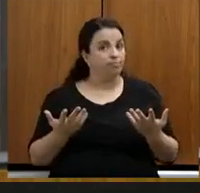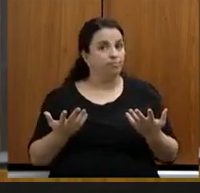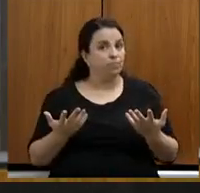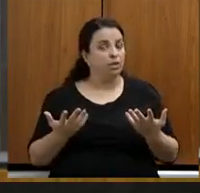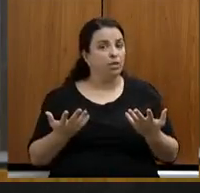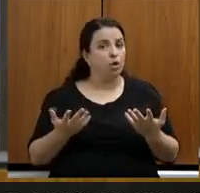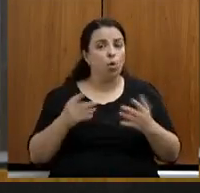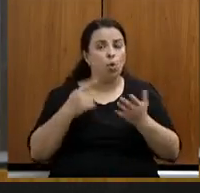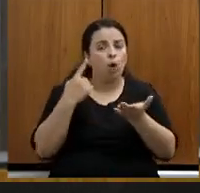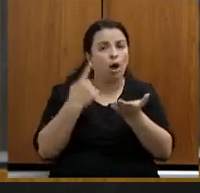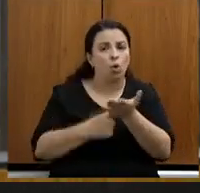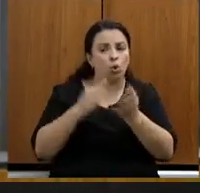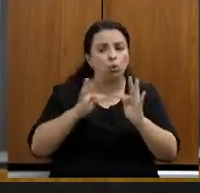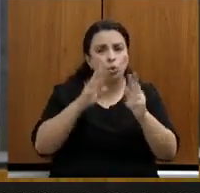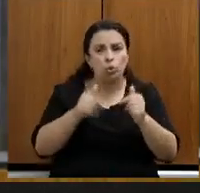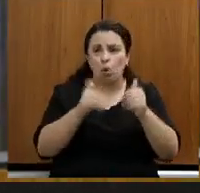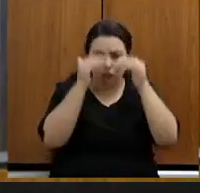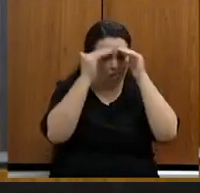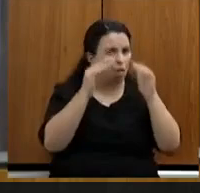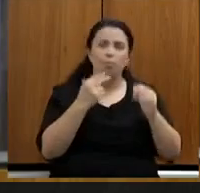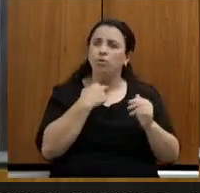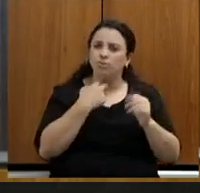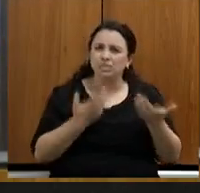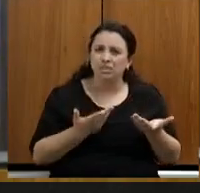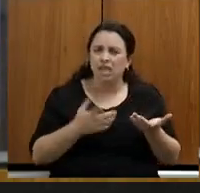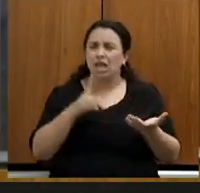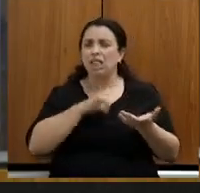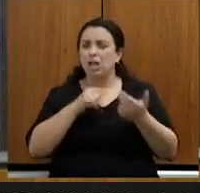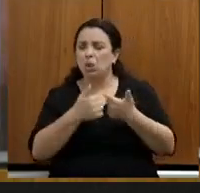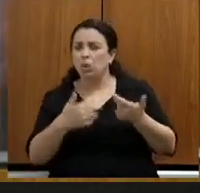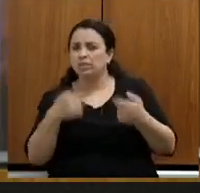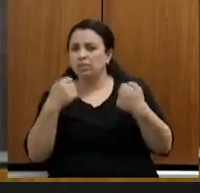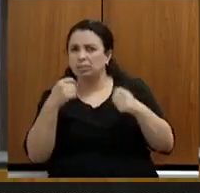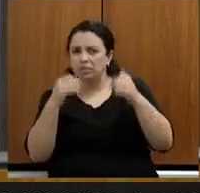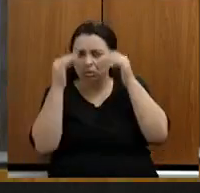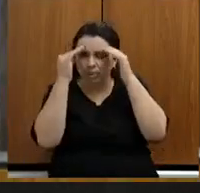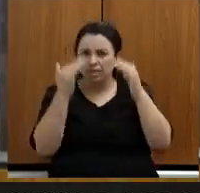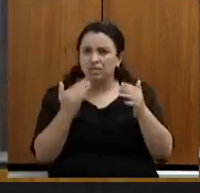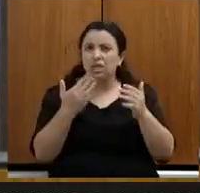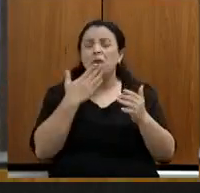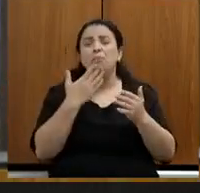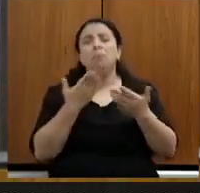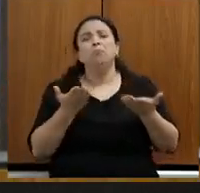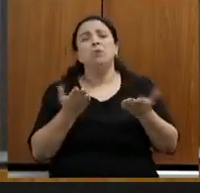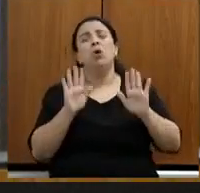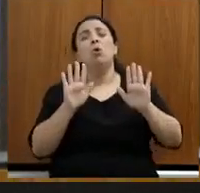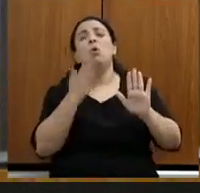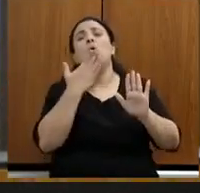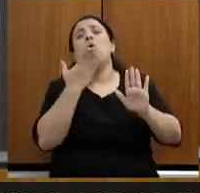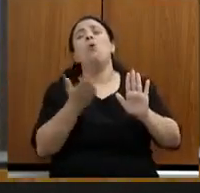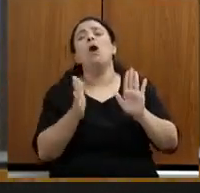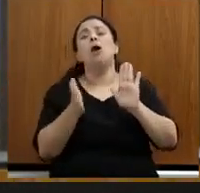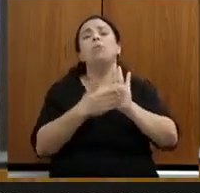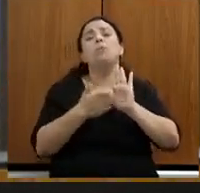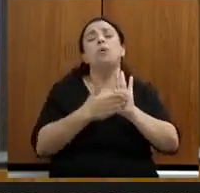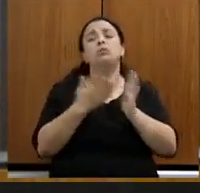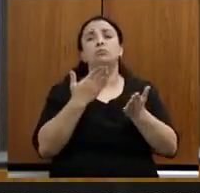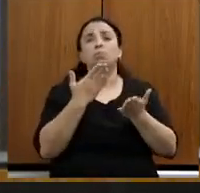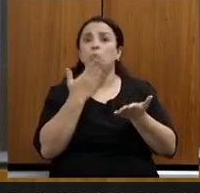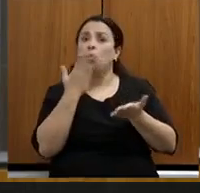acordo todo, tem gatilhos que precisam ser considerados. Enfim, qual é a proposta? Qual é o plano? Qual é o